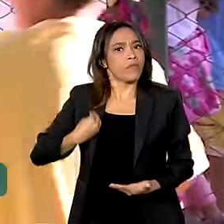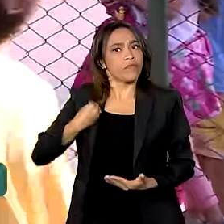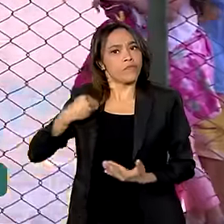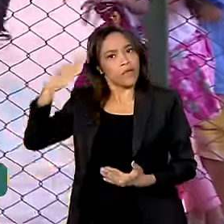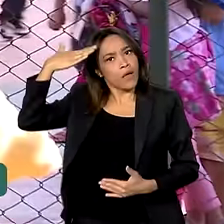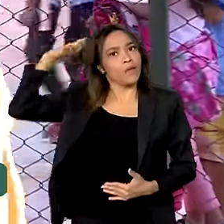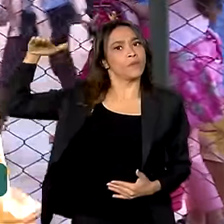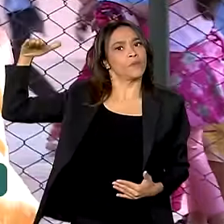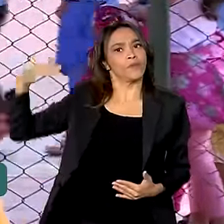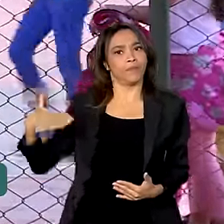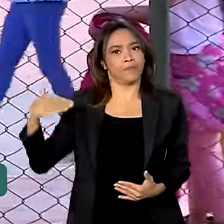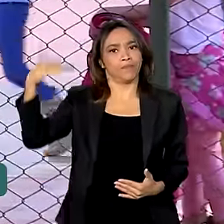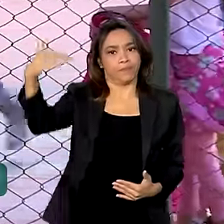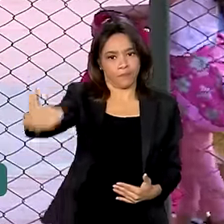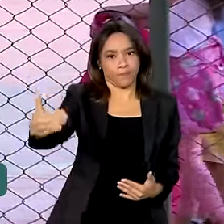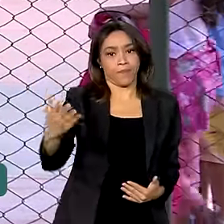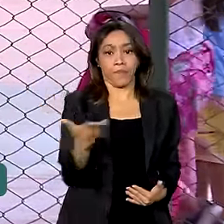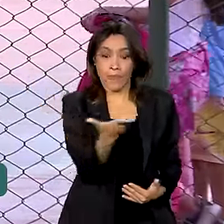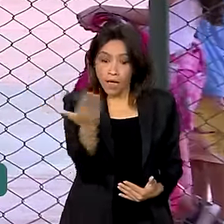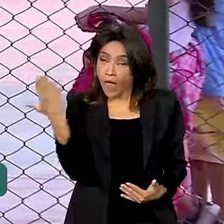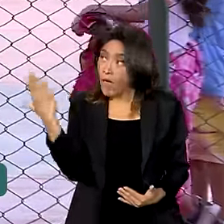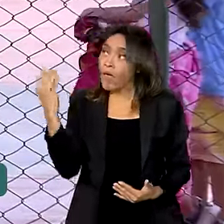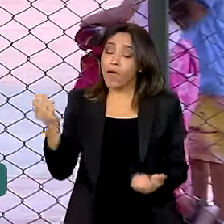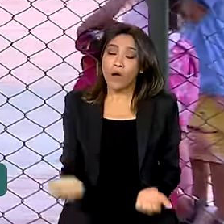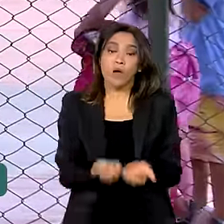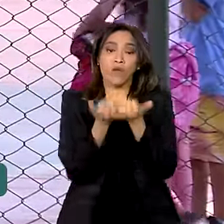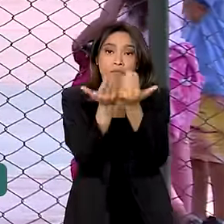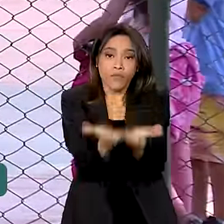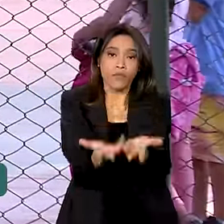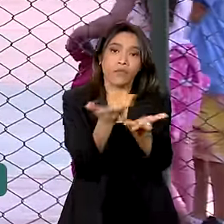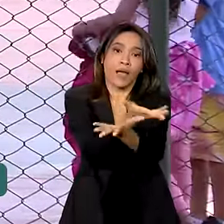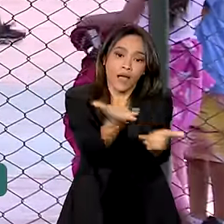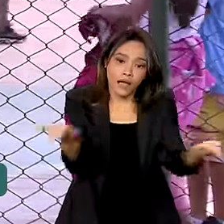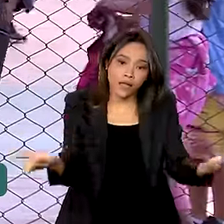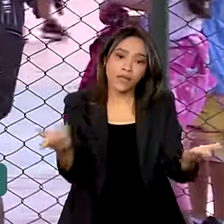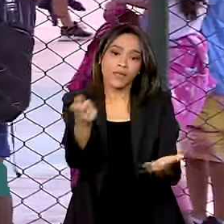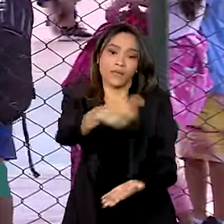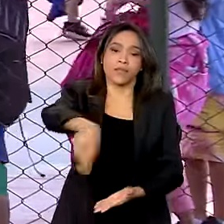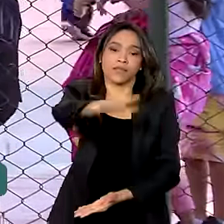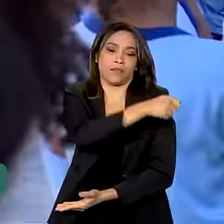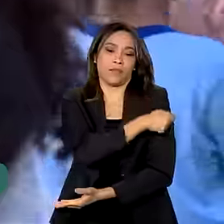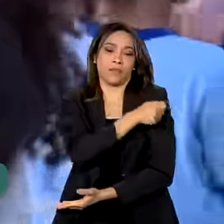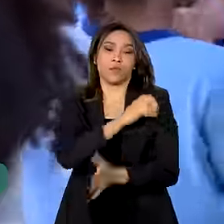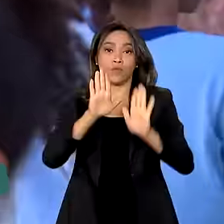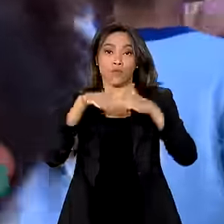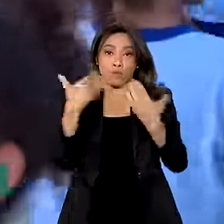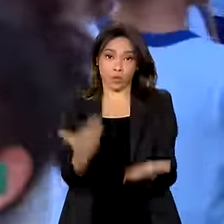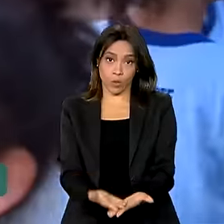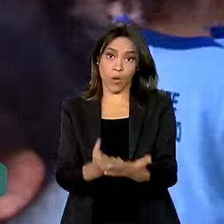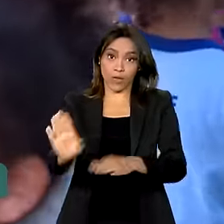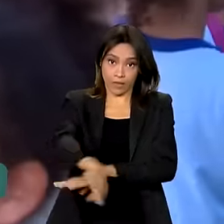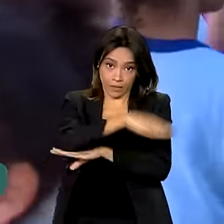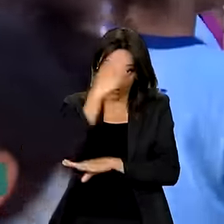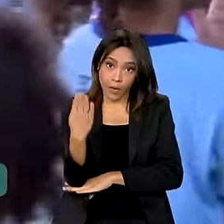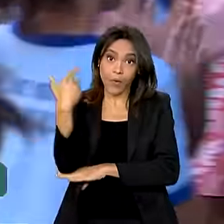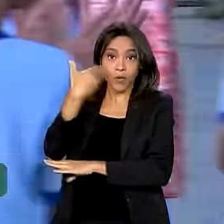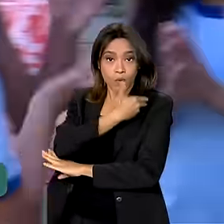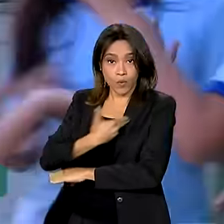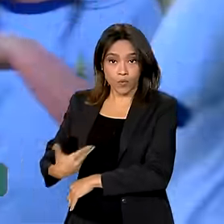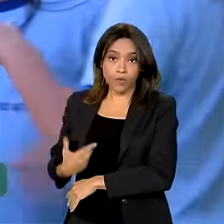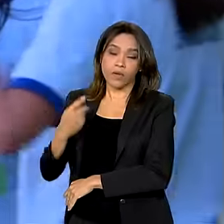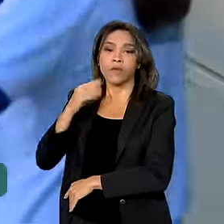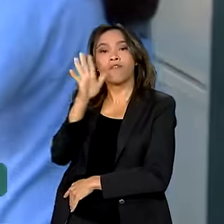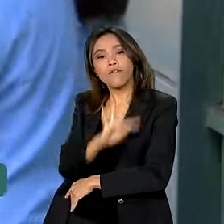Foi justamente para oferecer a mais estudantes brasileiros a chance de estudar numa escola assim, que o governo federal criou no ano